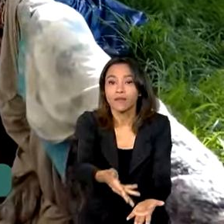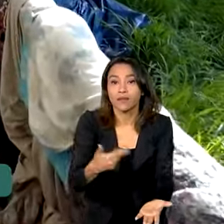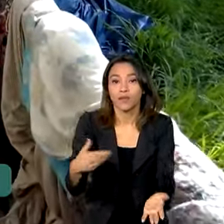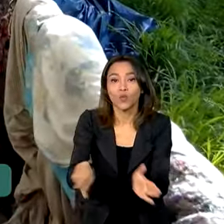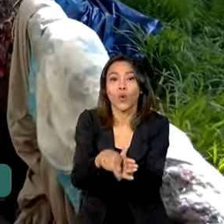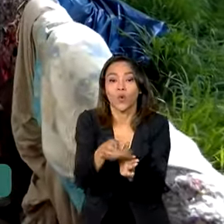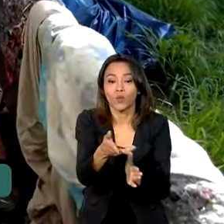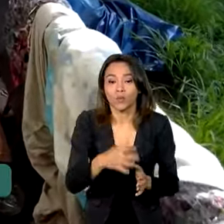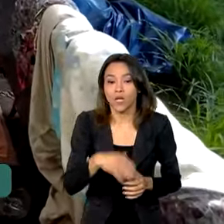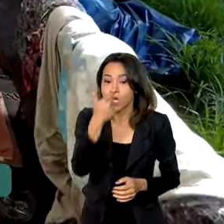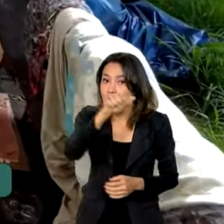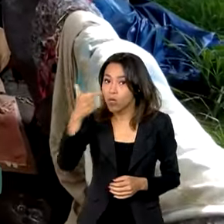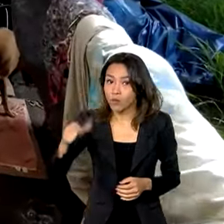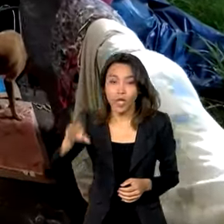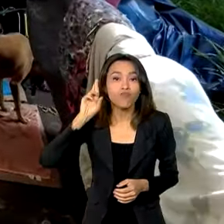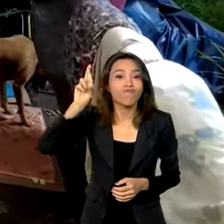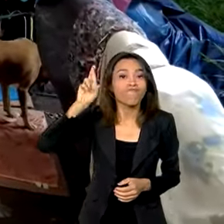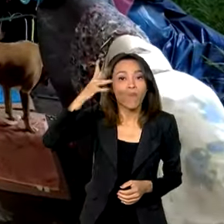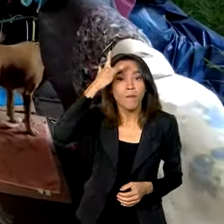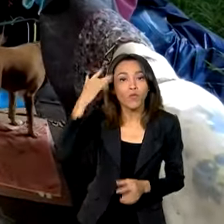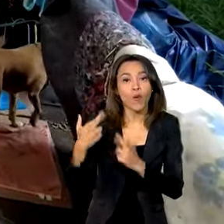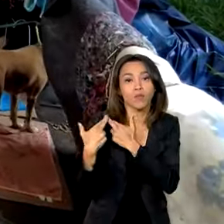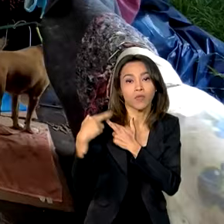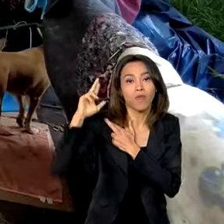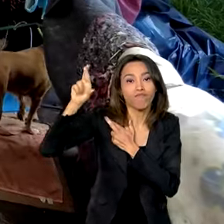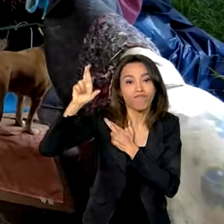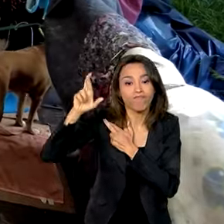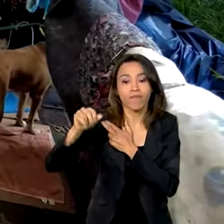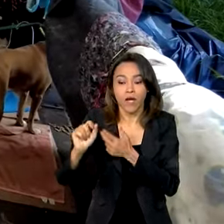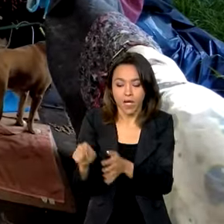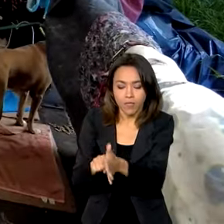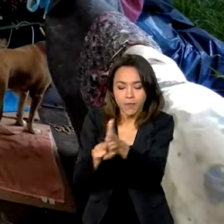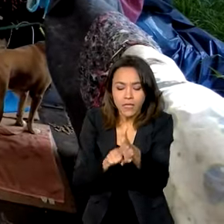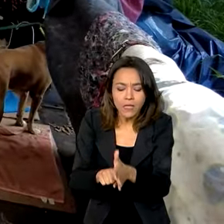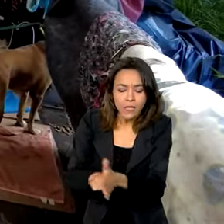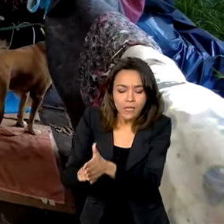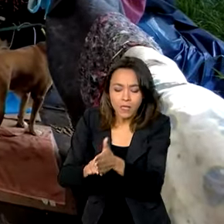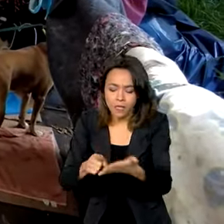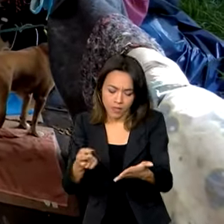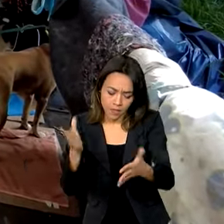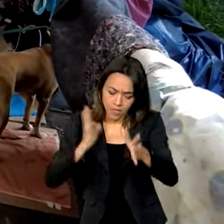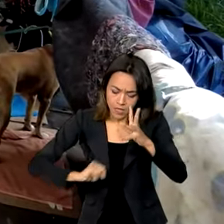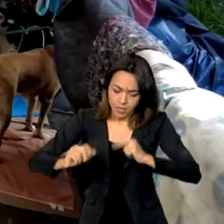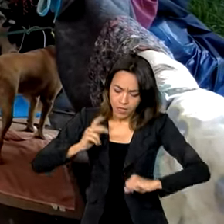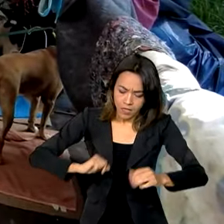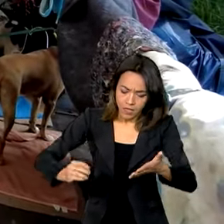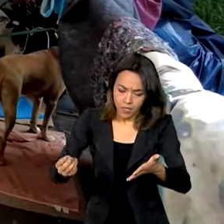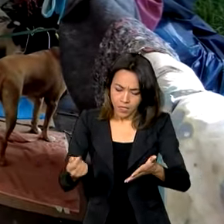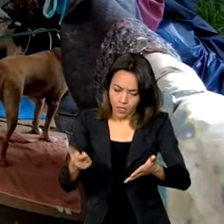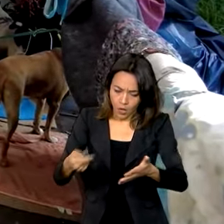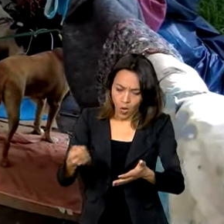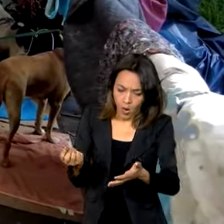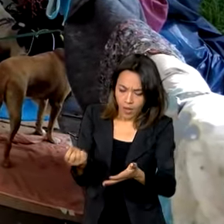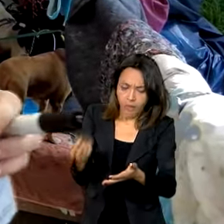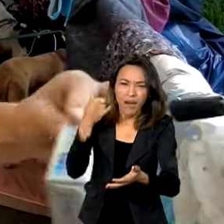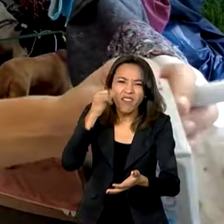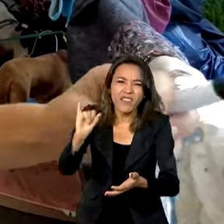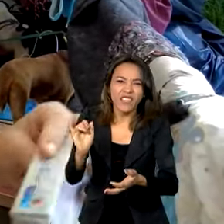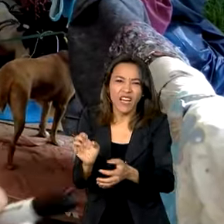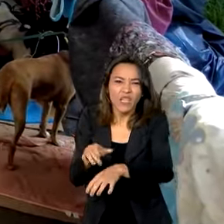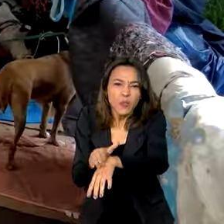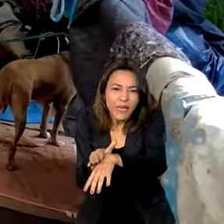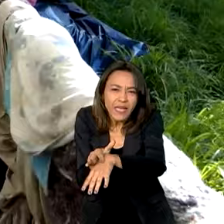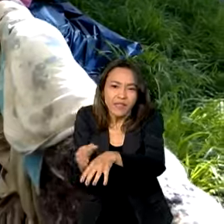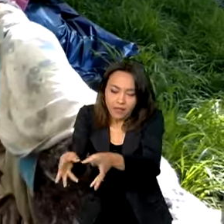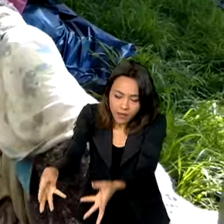não têm tutor, a gente faz todo o exame clínico, desvermina, coloca antipulgas e manda